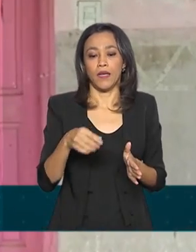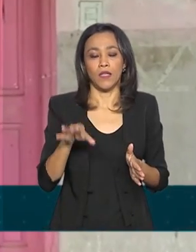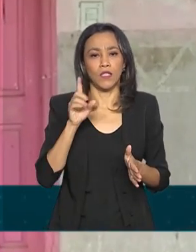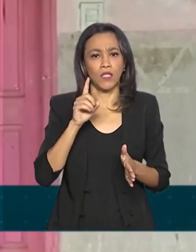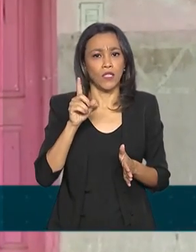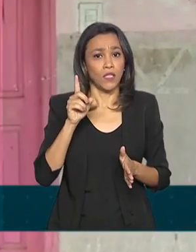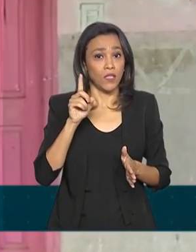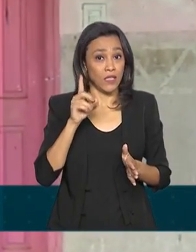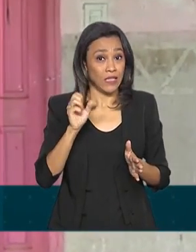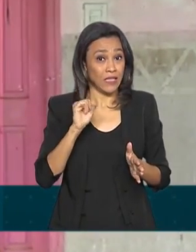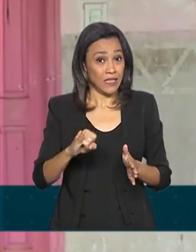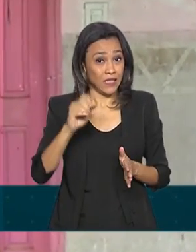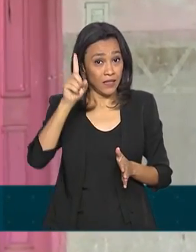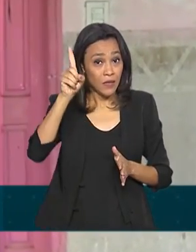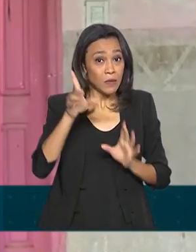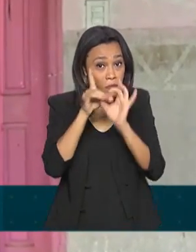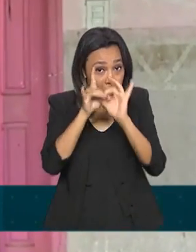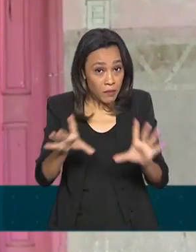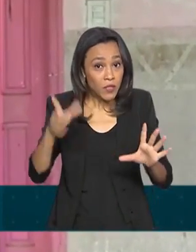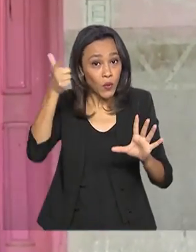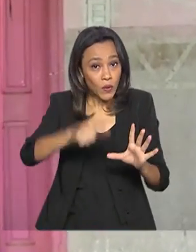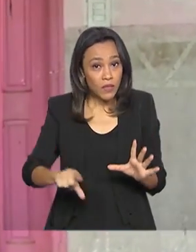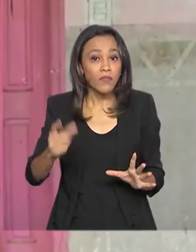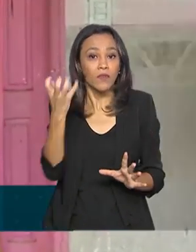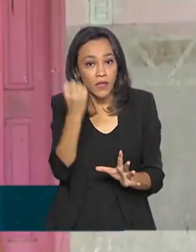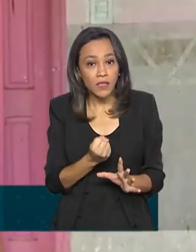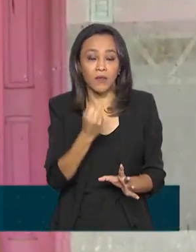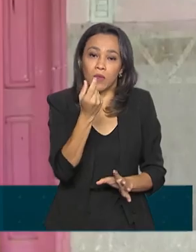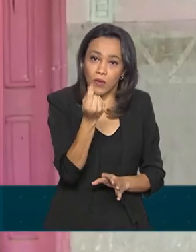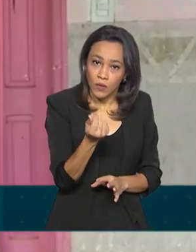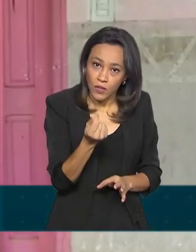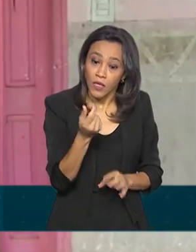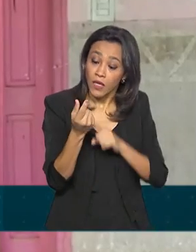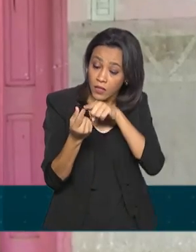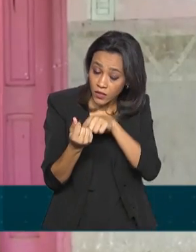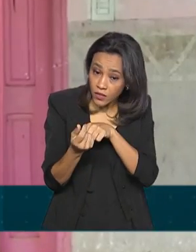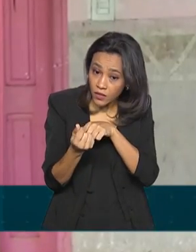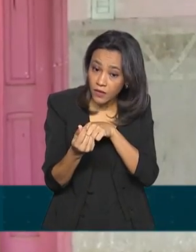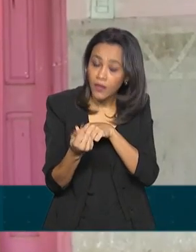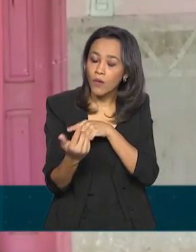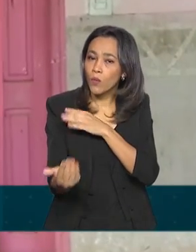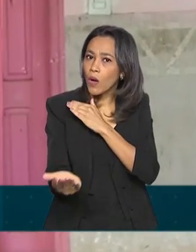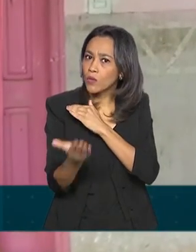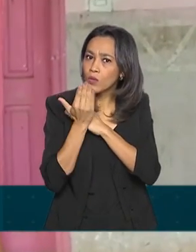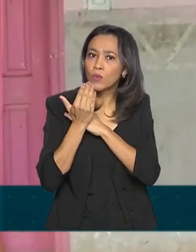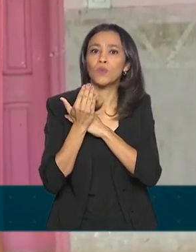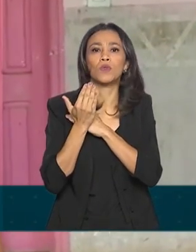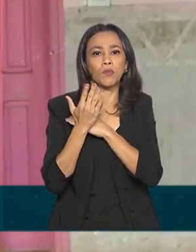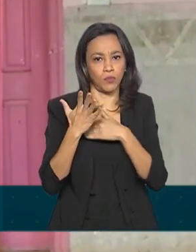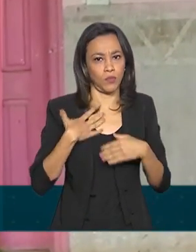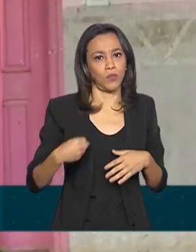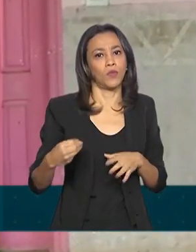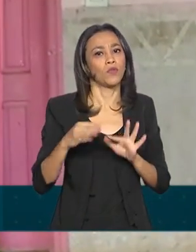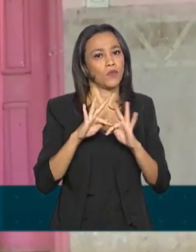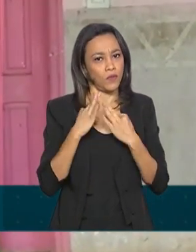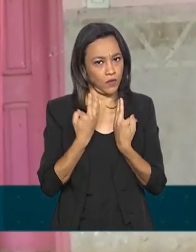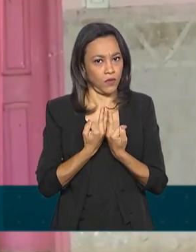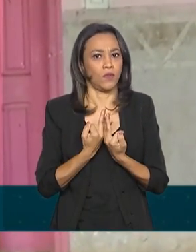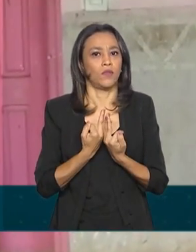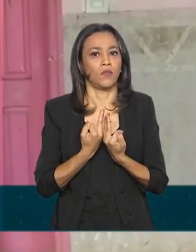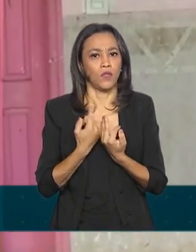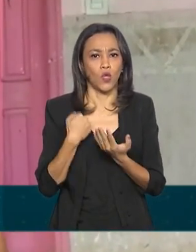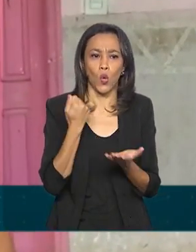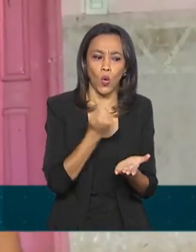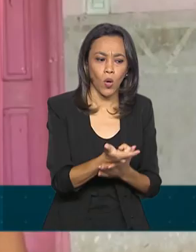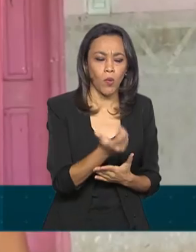se Deus quiser, vão receber de novo, porque esse dinheiro é uma ajuda para mim, meus filhos, de eu